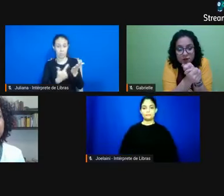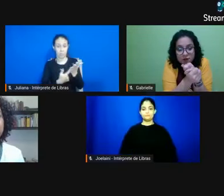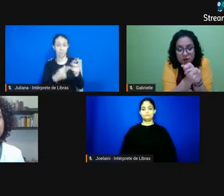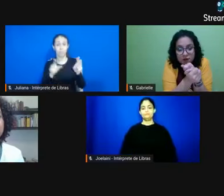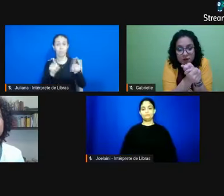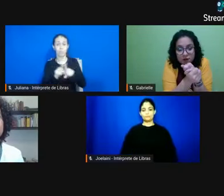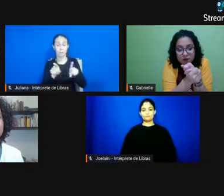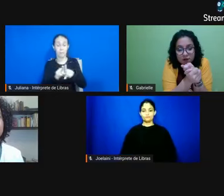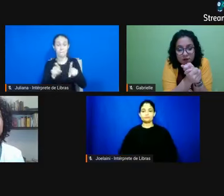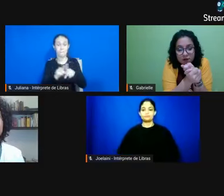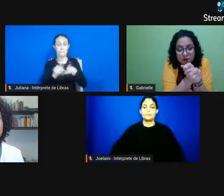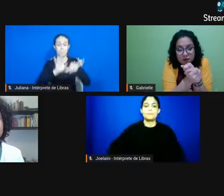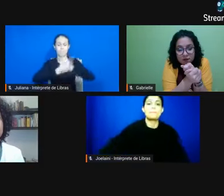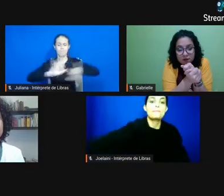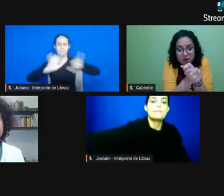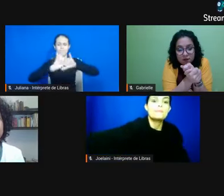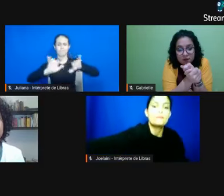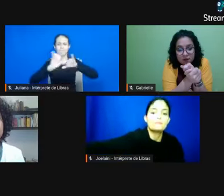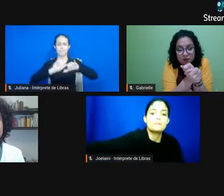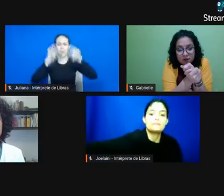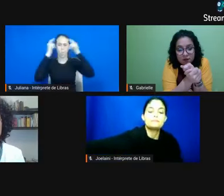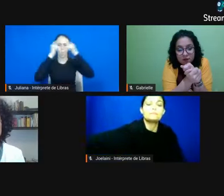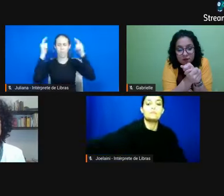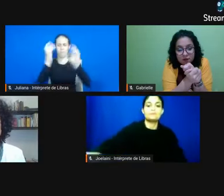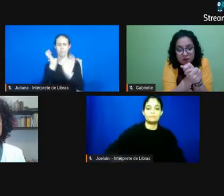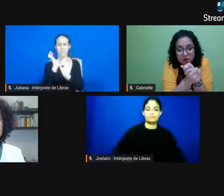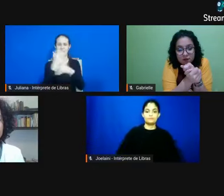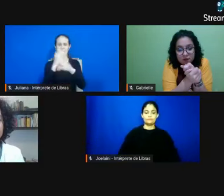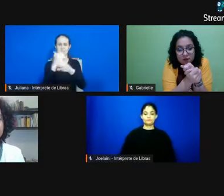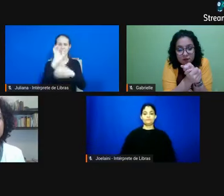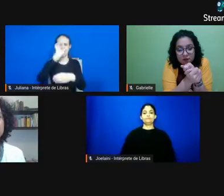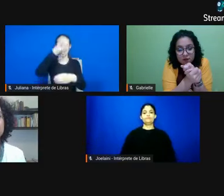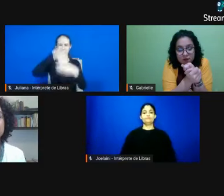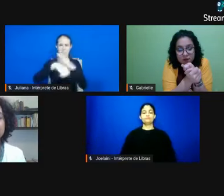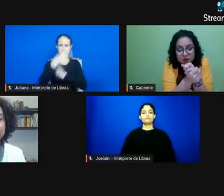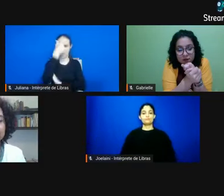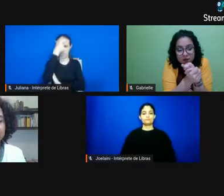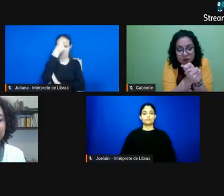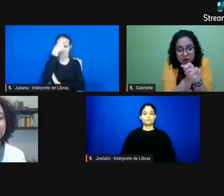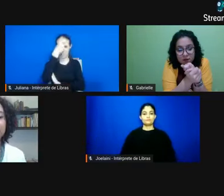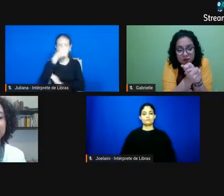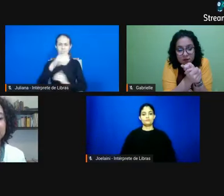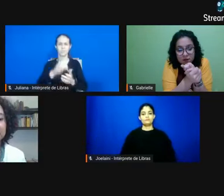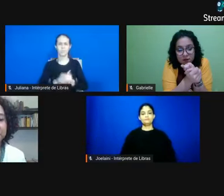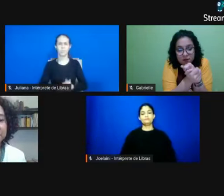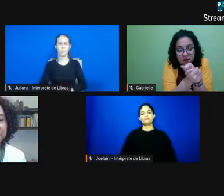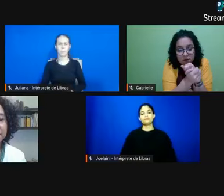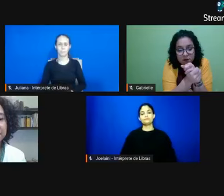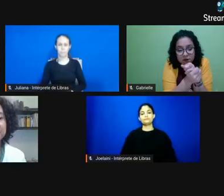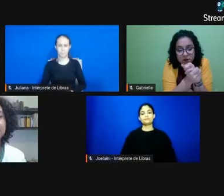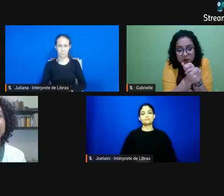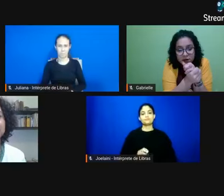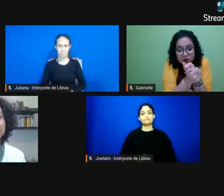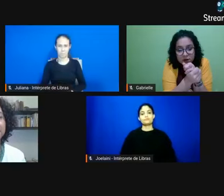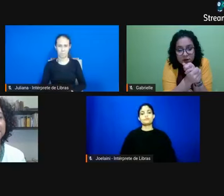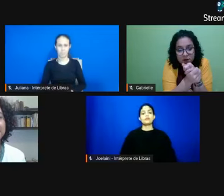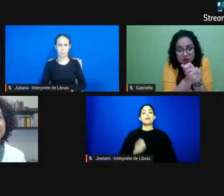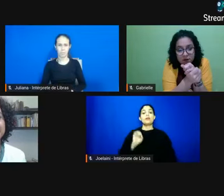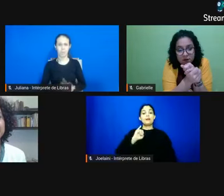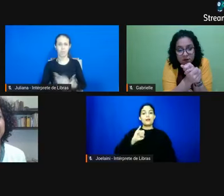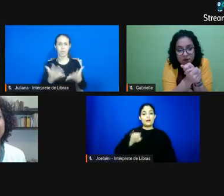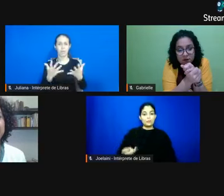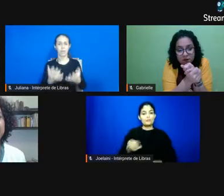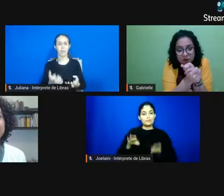científico produzido dentro da universidade aproveitando que vai acontecer uma troca eu gostaria muitíssimo de